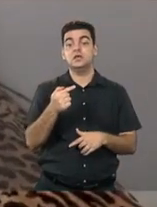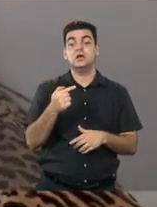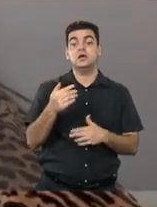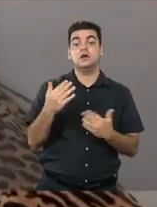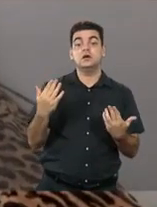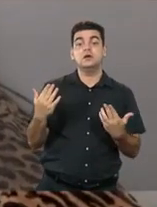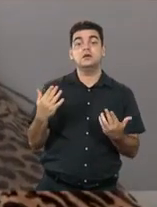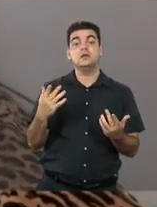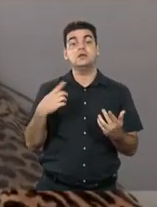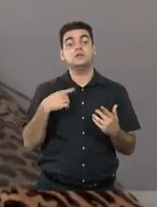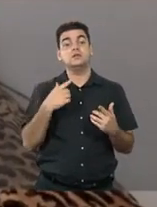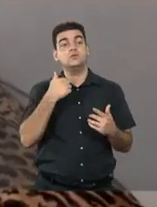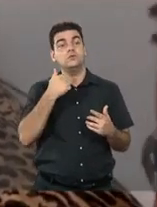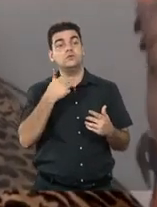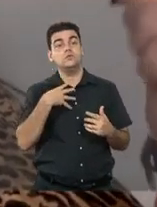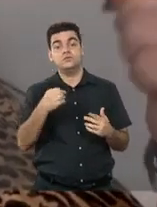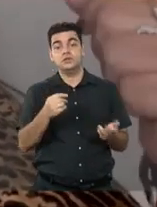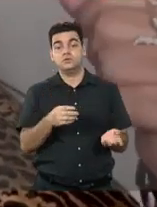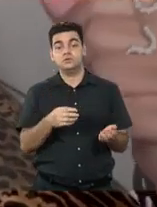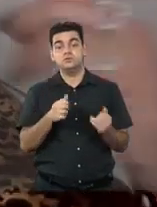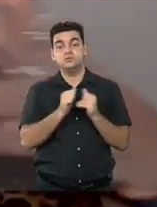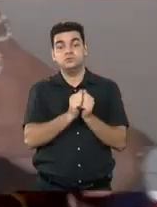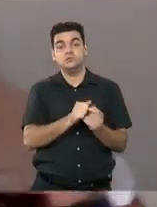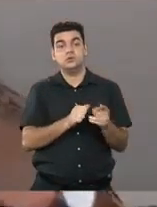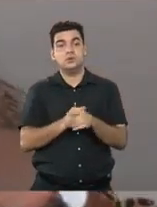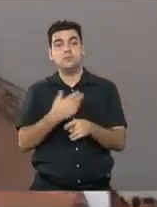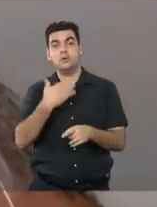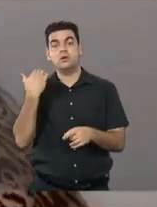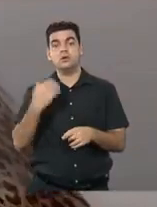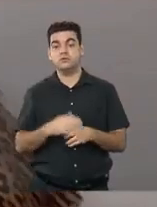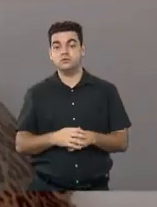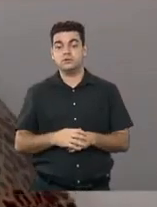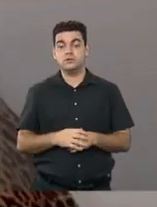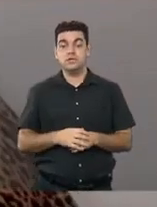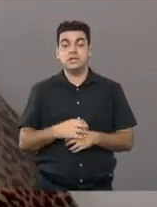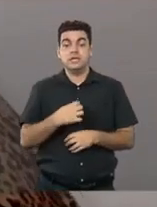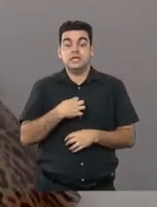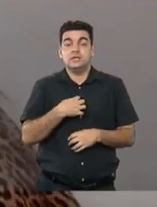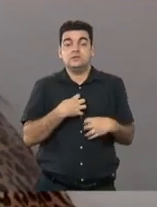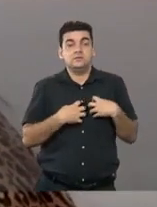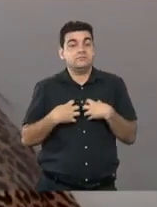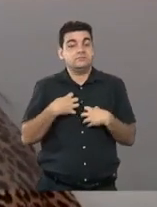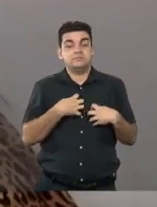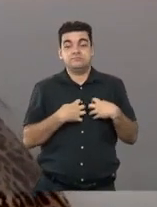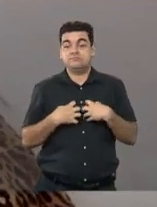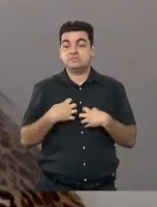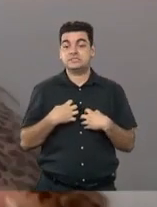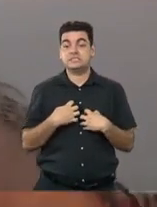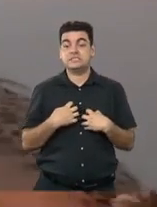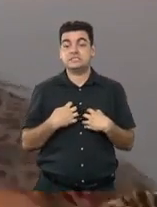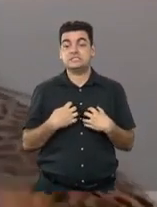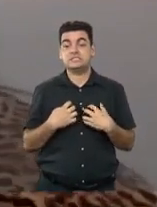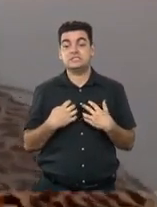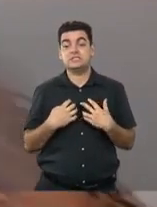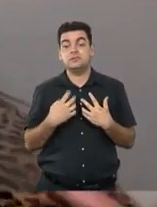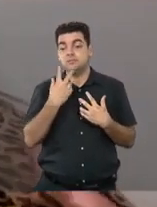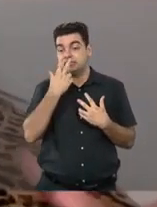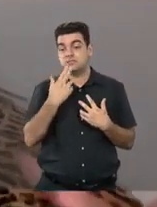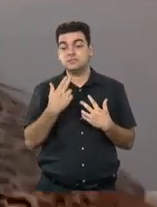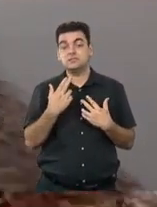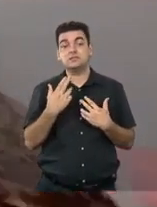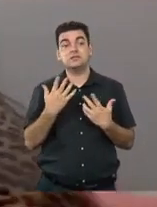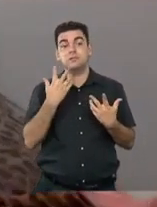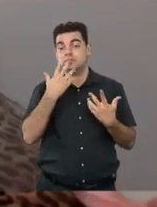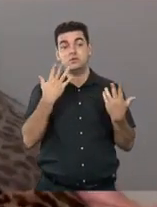filho dormindo do lado, eu fiquei muito mal. Mas não é aquele mal, gente, eu sou filha única, eu tenho autoestima boa, é aquele mal de falar,